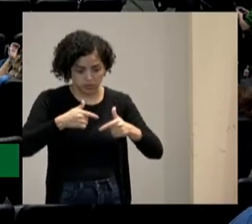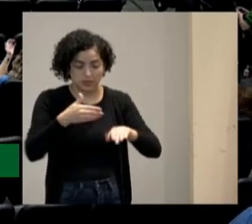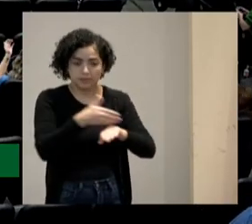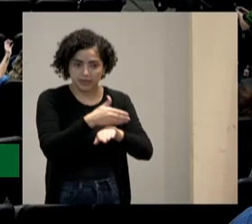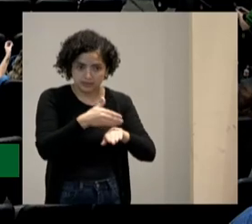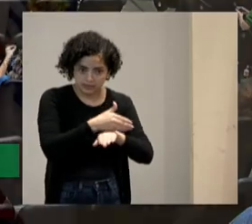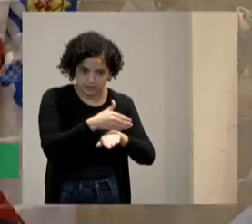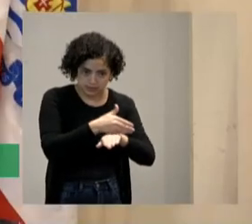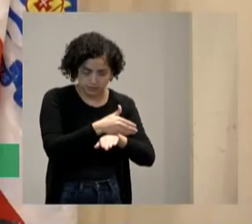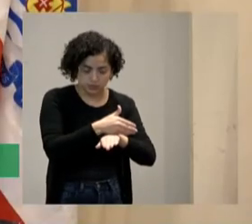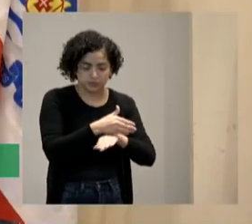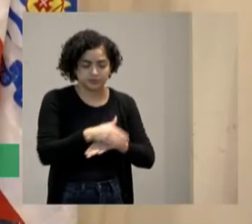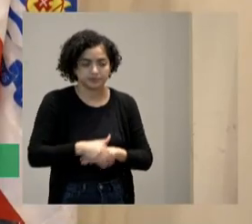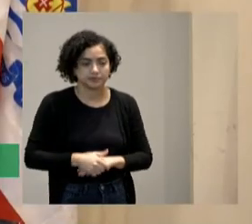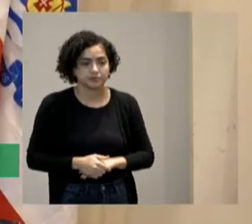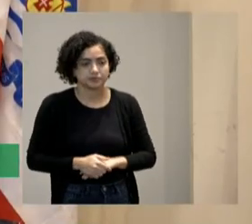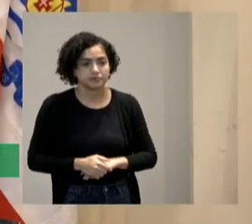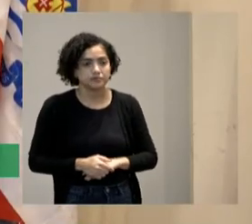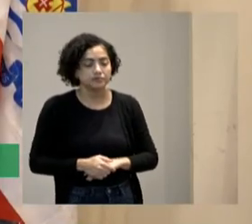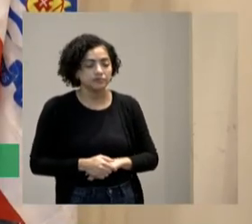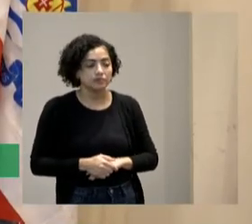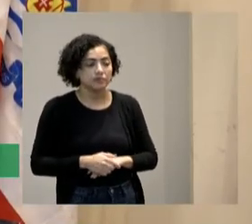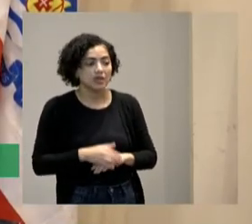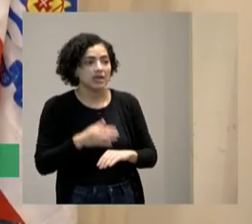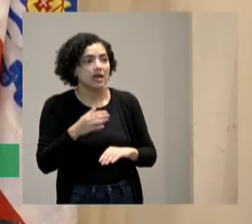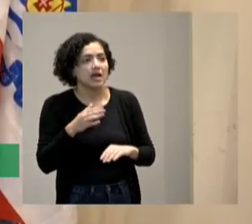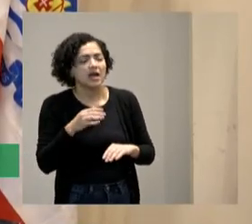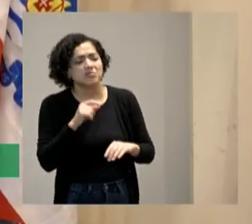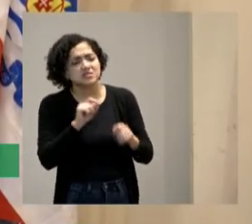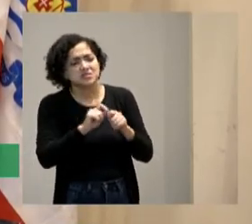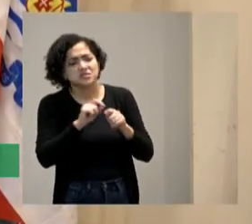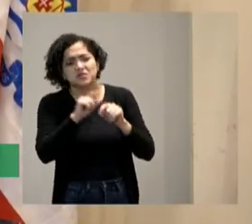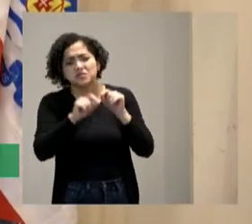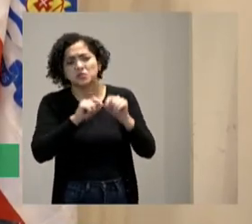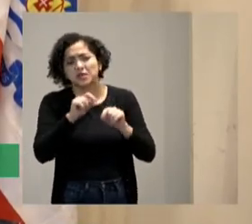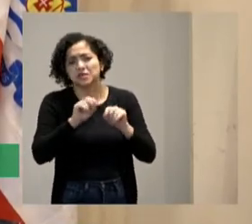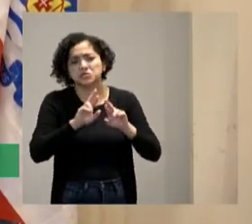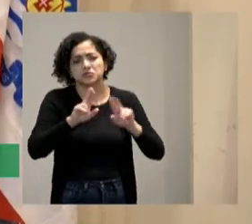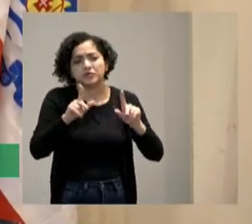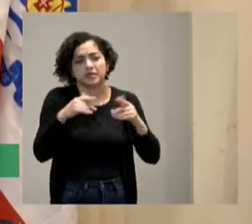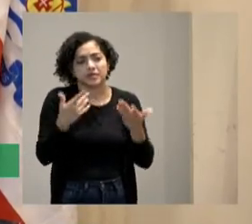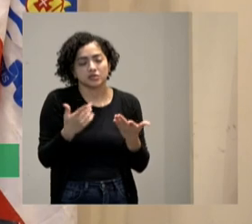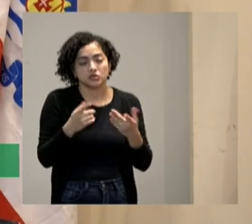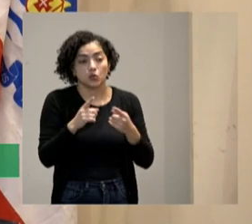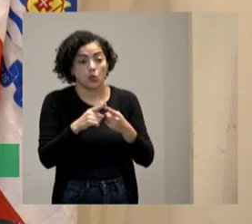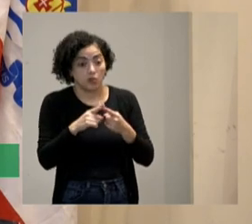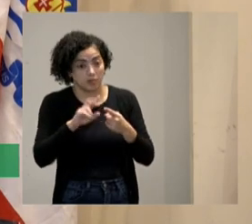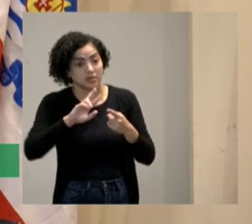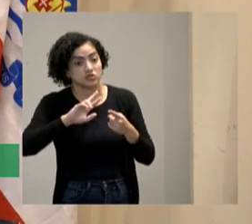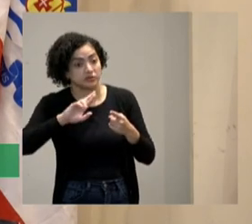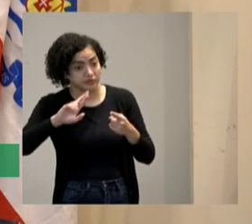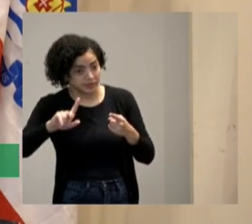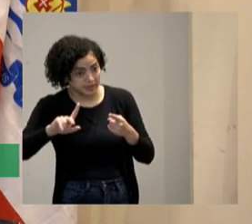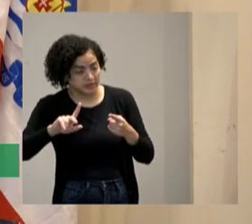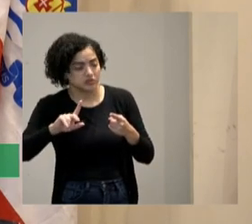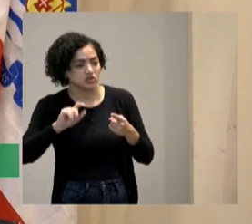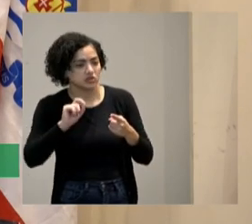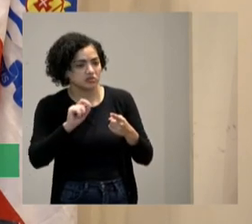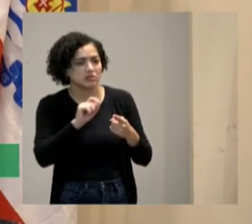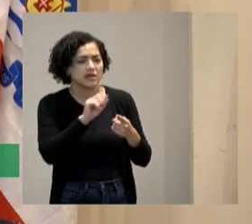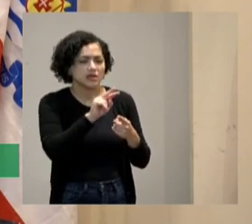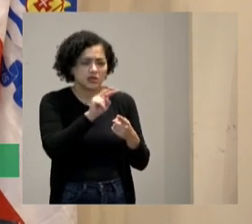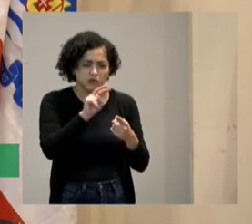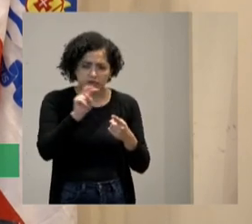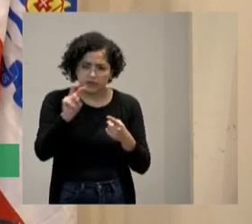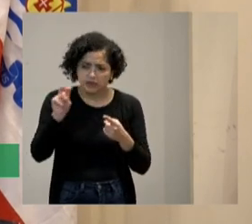do regional e ai eles ficam mas o que vocês fazem de diferente tem uma diferença que faz todo sentido que eu vi aqui em vários